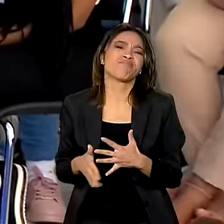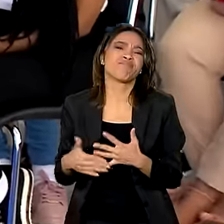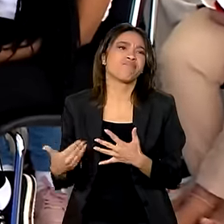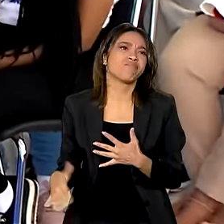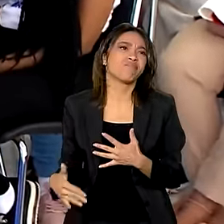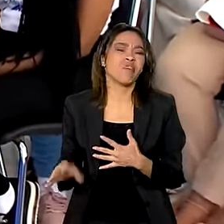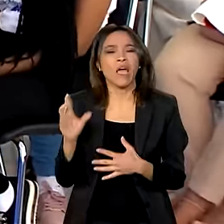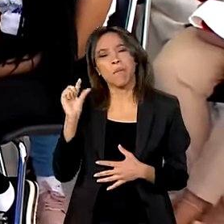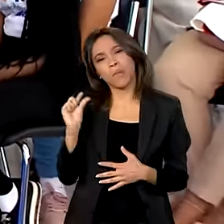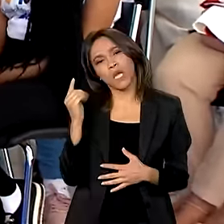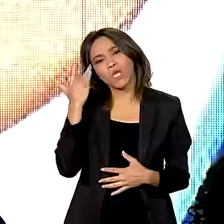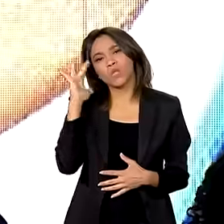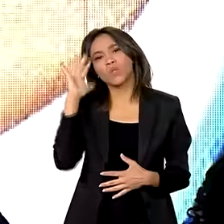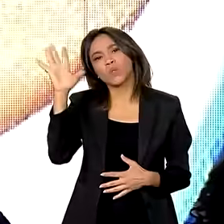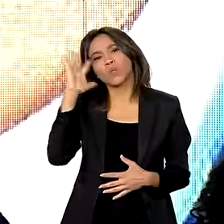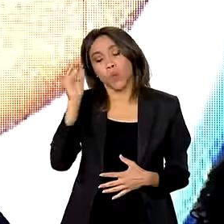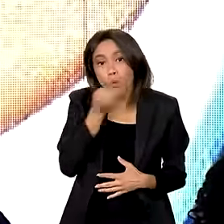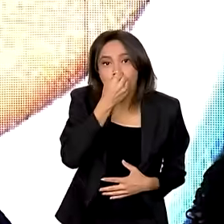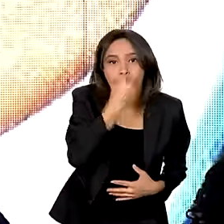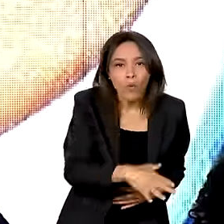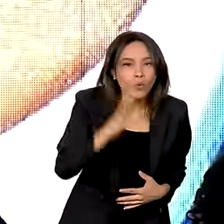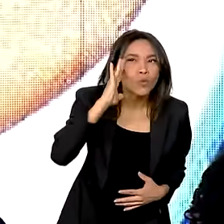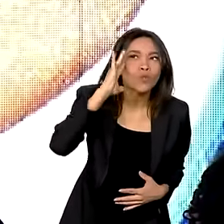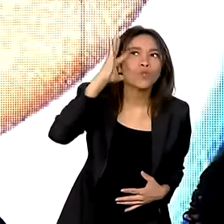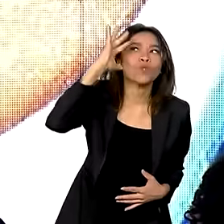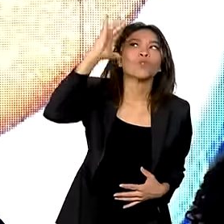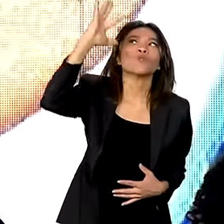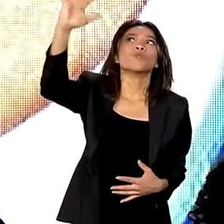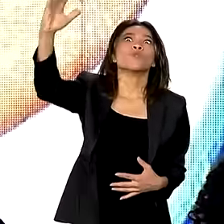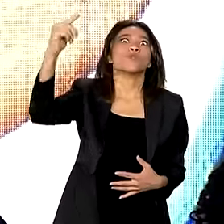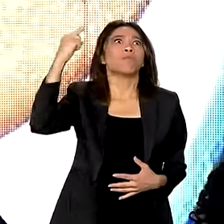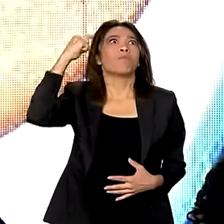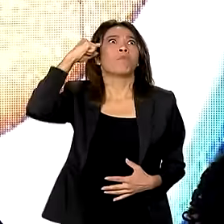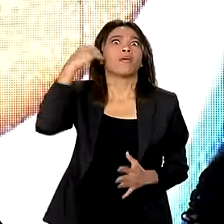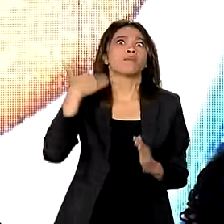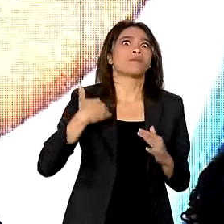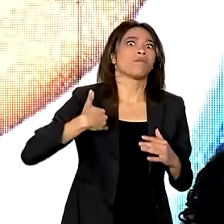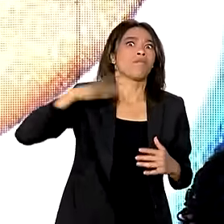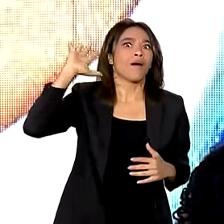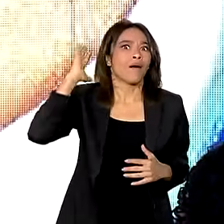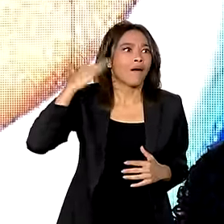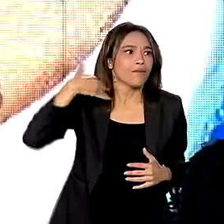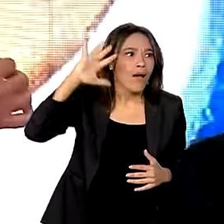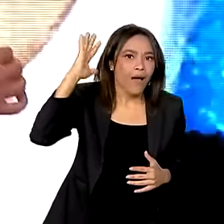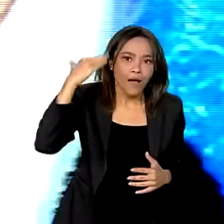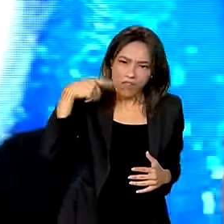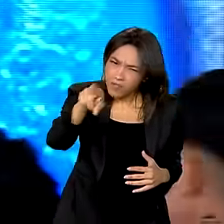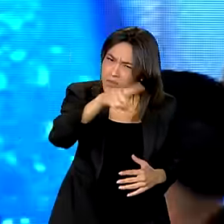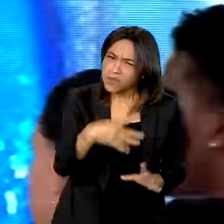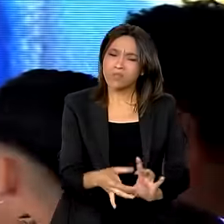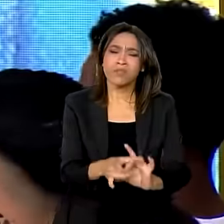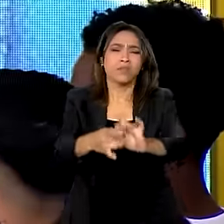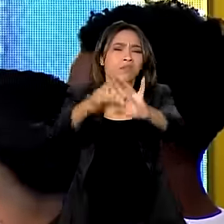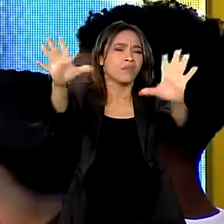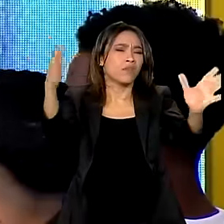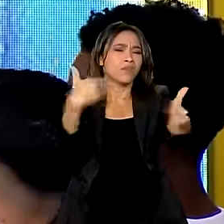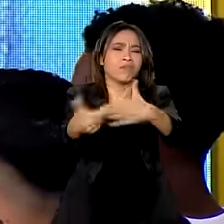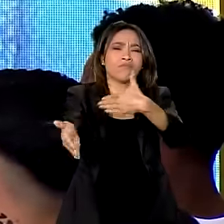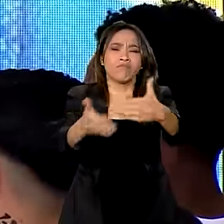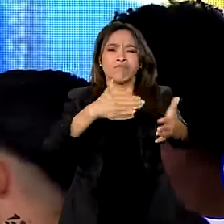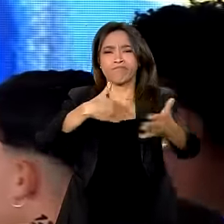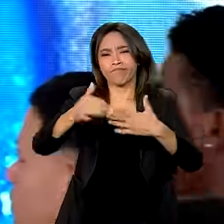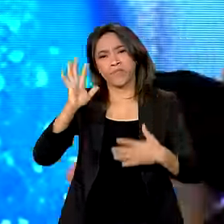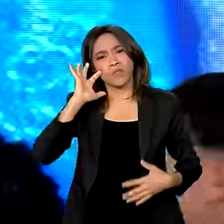O sonho bom é aquele que a gente sonha grande, grande. E vocês podem sonhar o que vocês quiserem